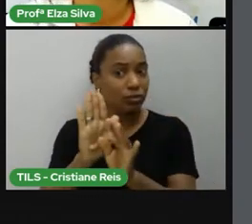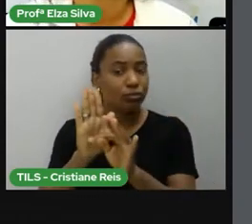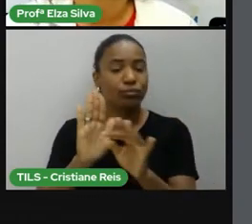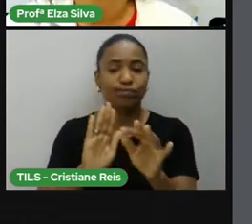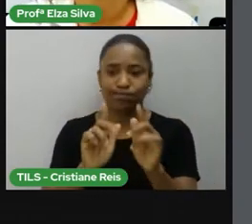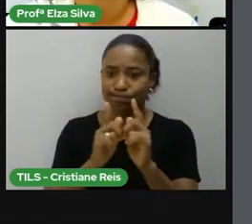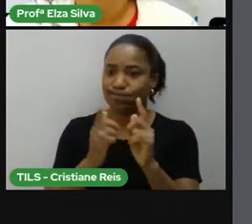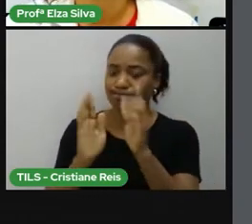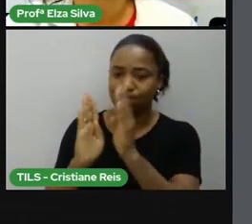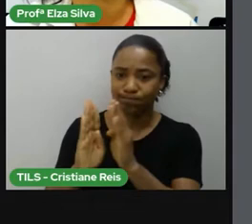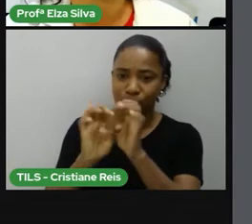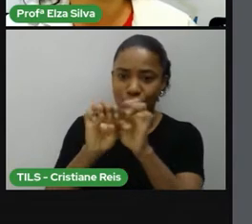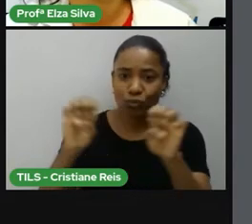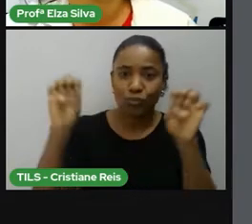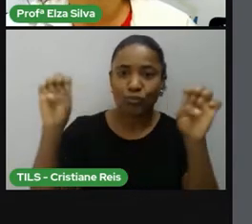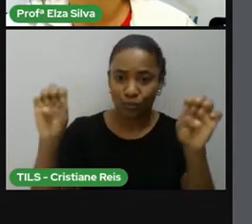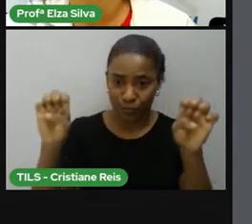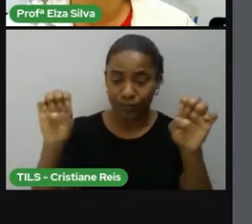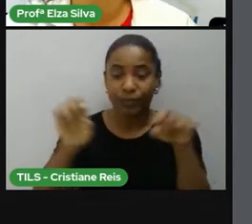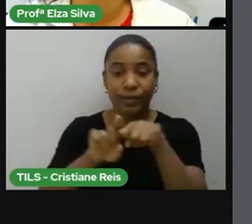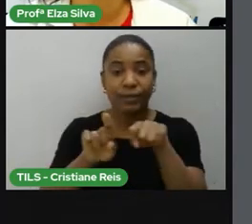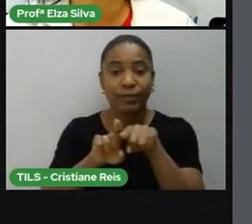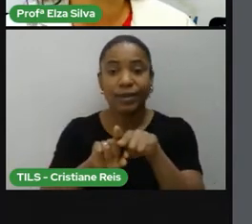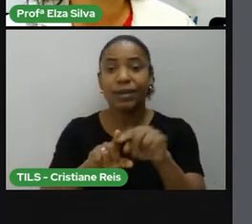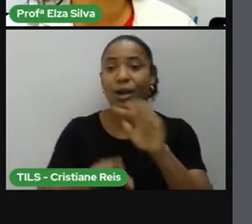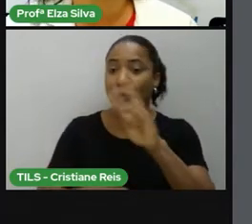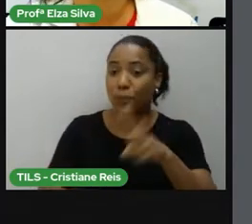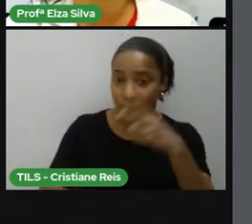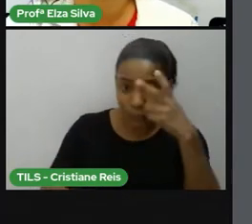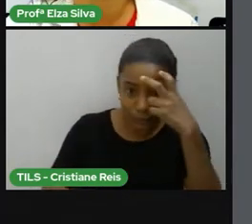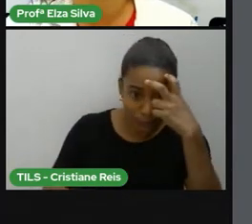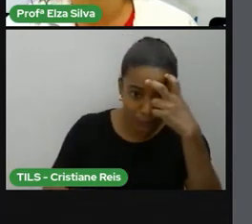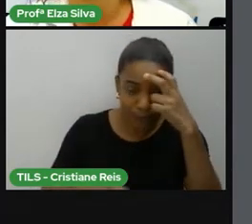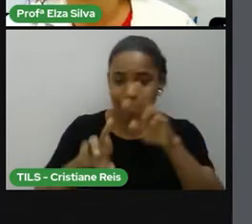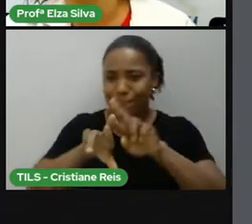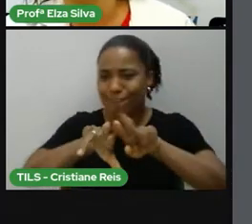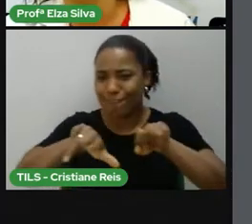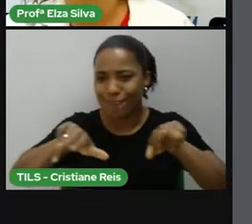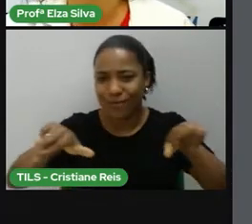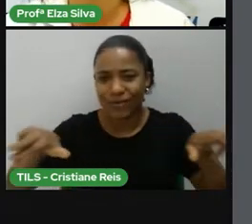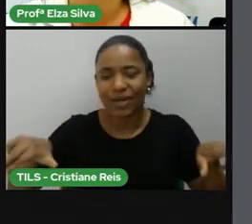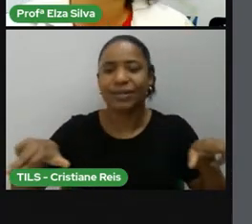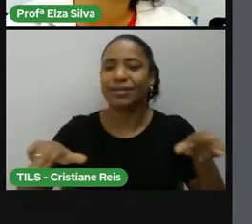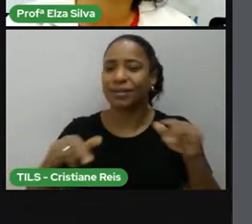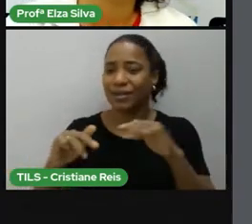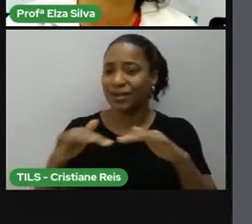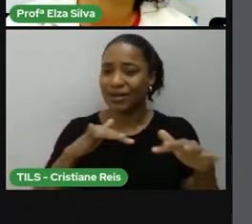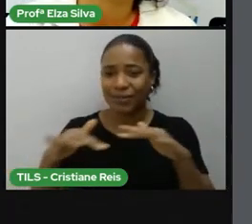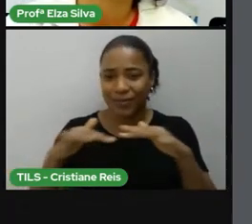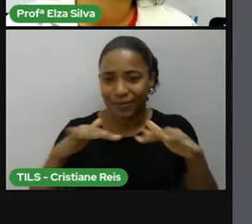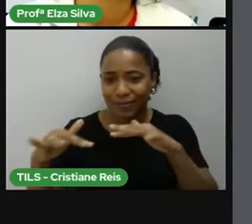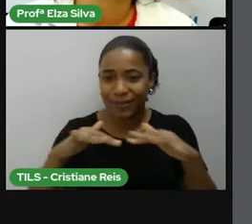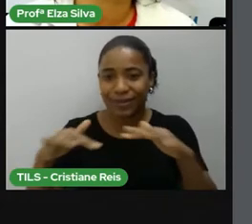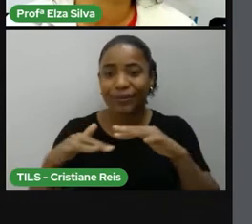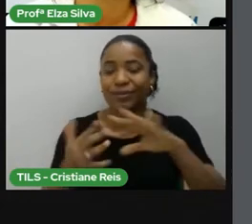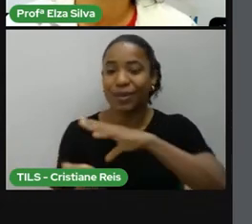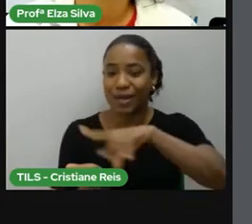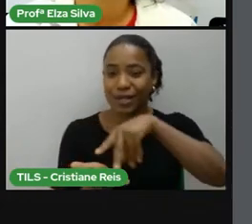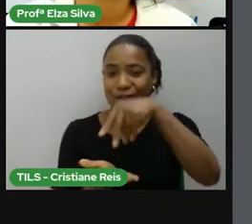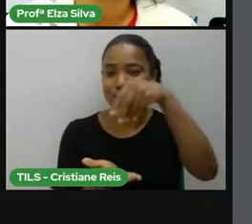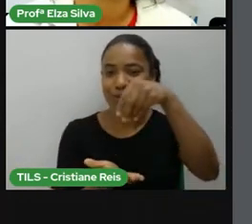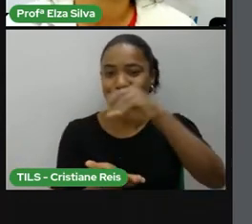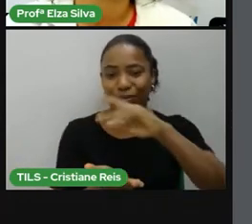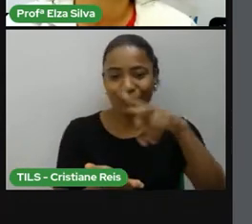repertório cultural através do contato com manifestações artísticas, culturais, cinema,